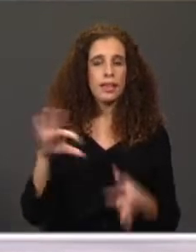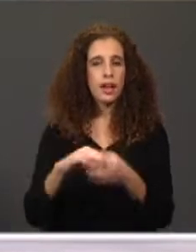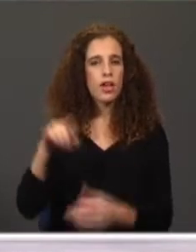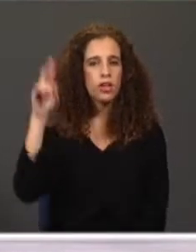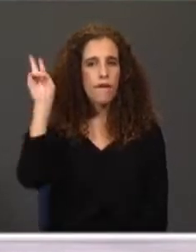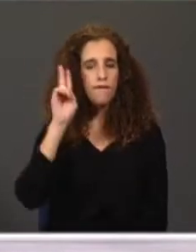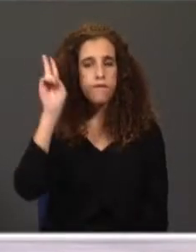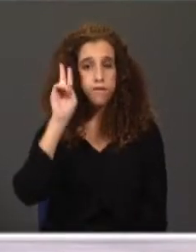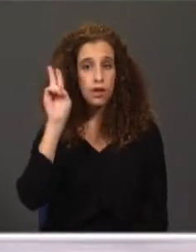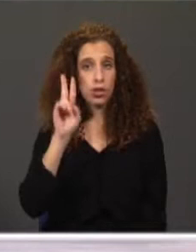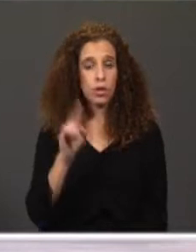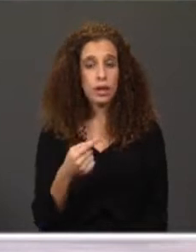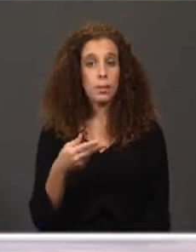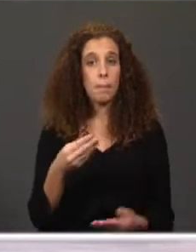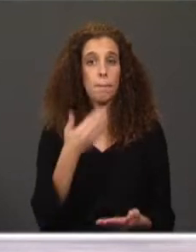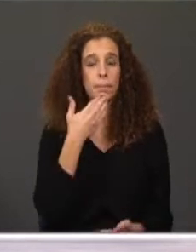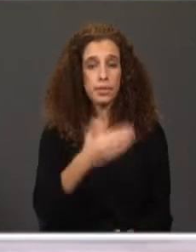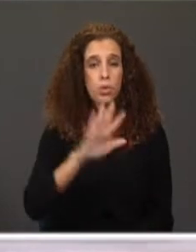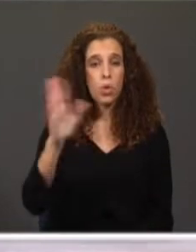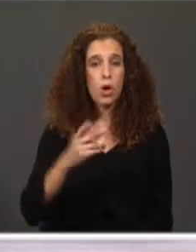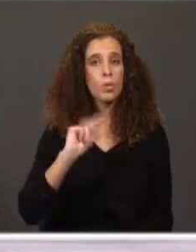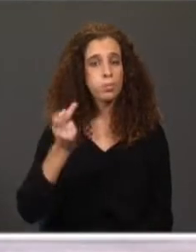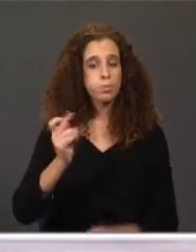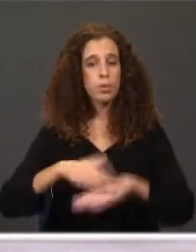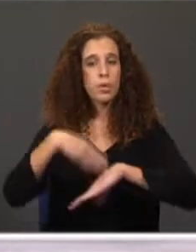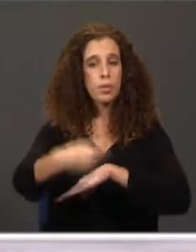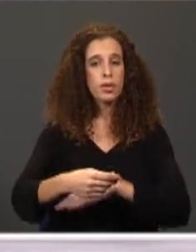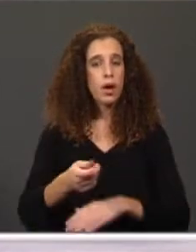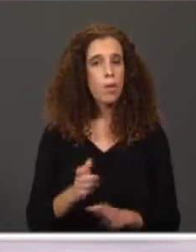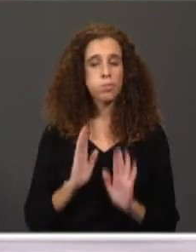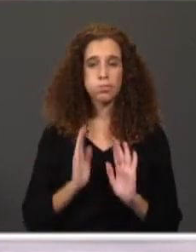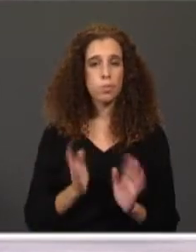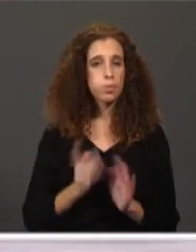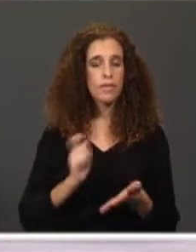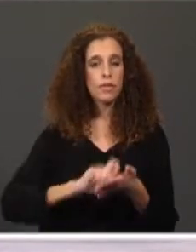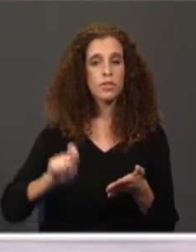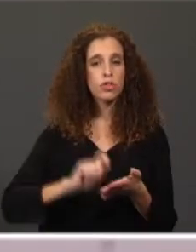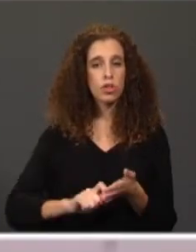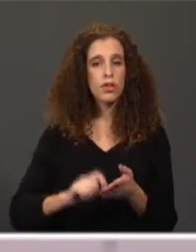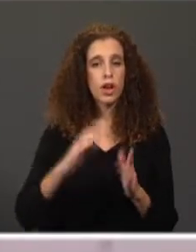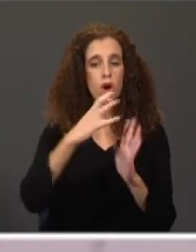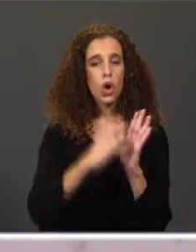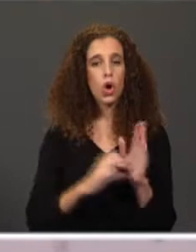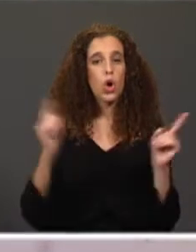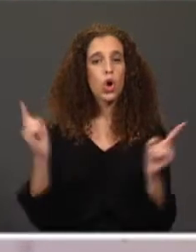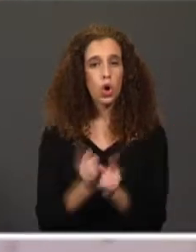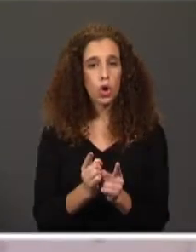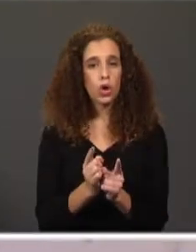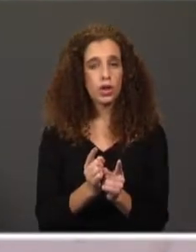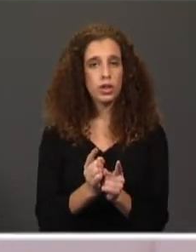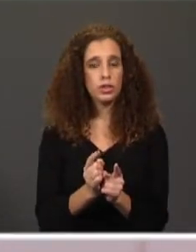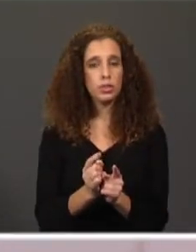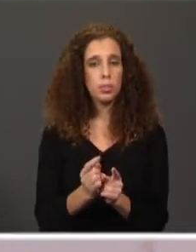exorbitante que ele pediu, quando uns anos depois, não precisando já de escrever crónicas para se sustentar, o convidam